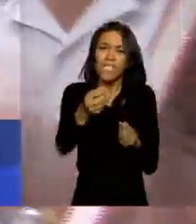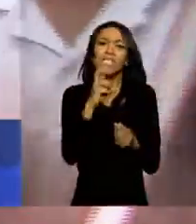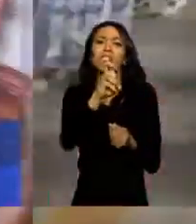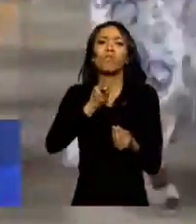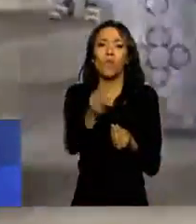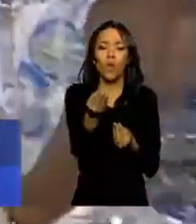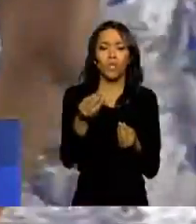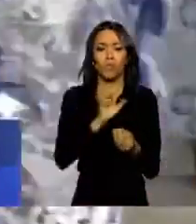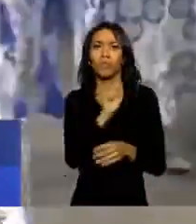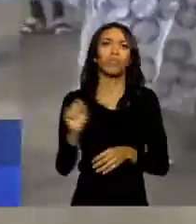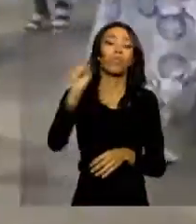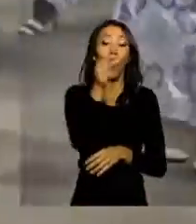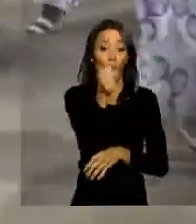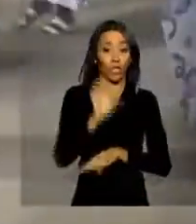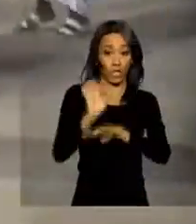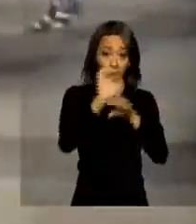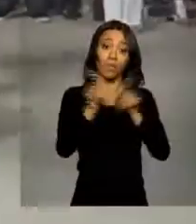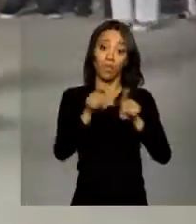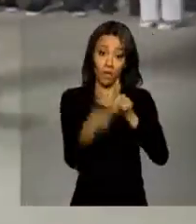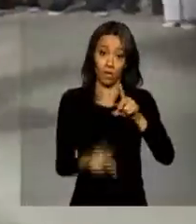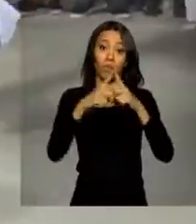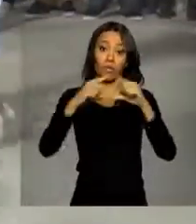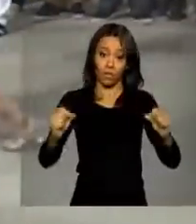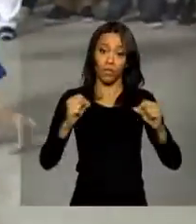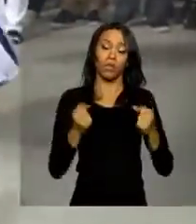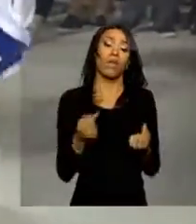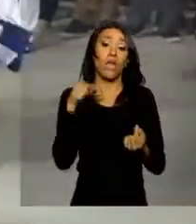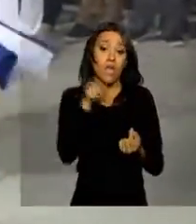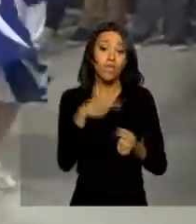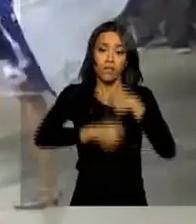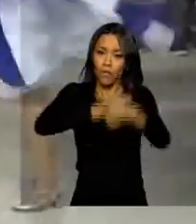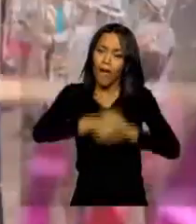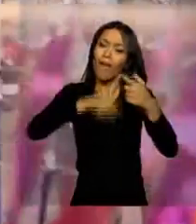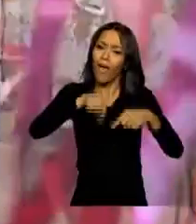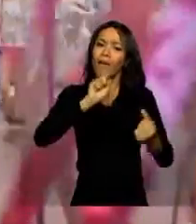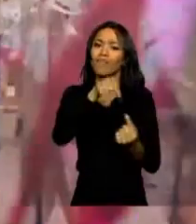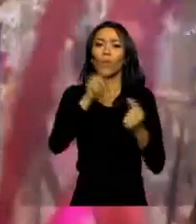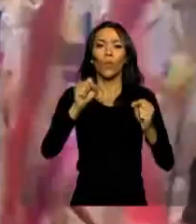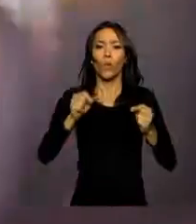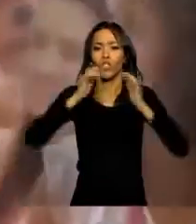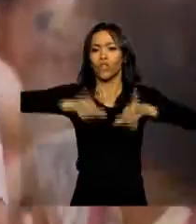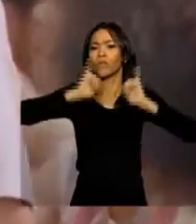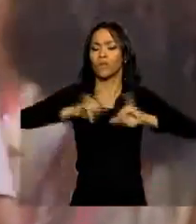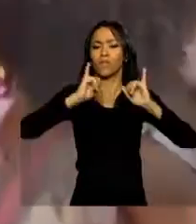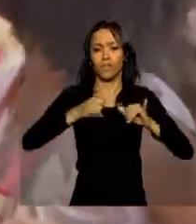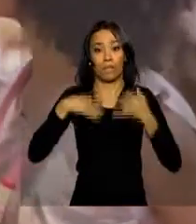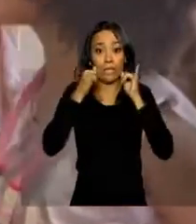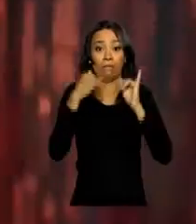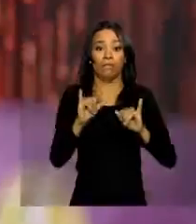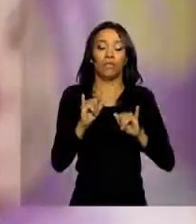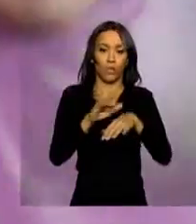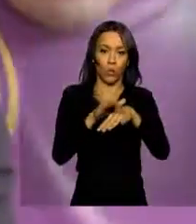em 8 estados do país e no Distrito Federal. A iniciativa faz parte da campanha de prevenção às